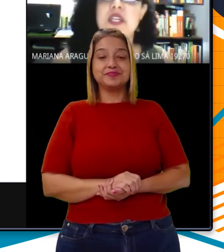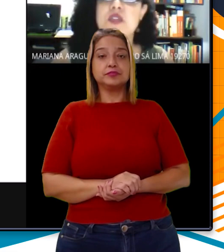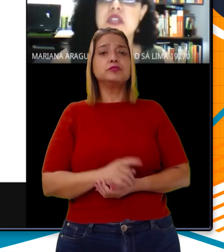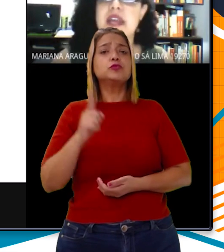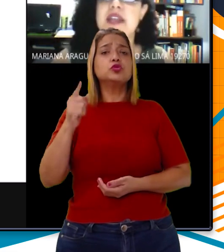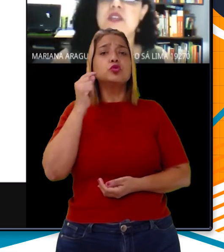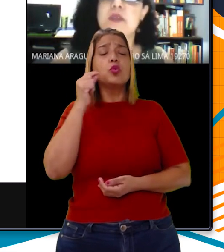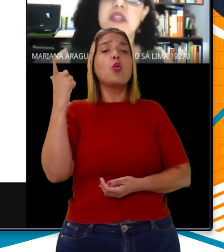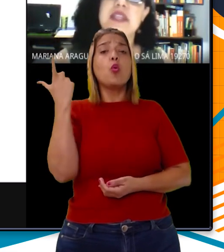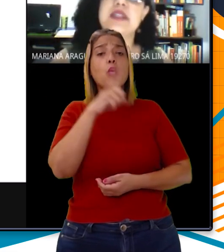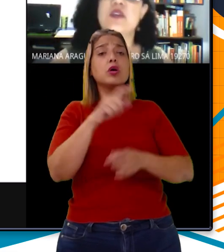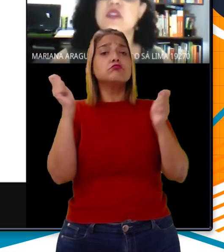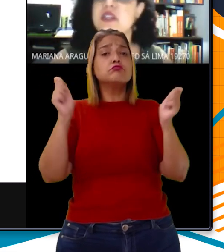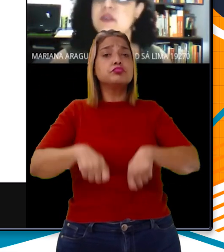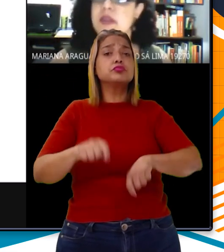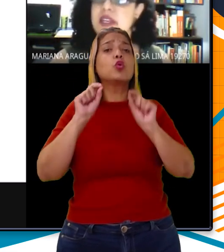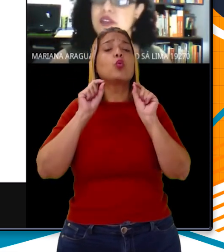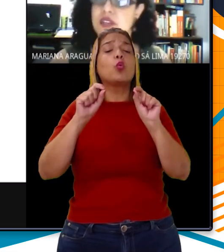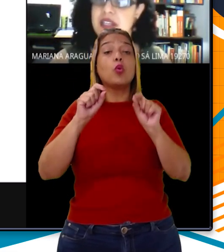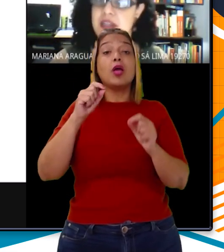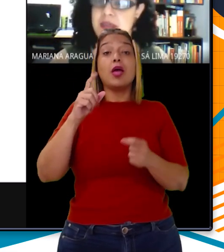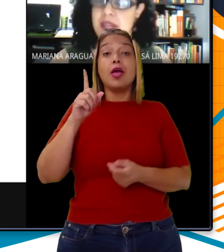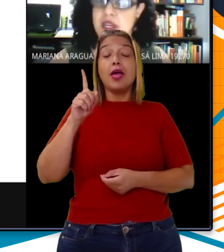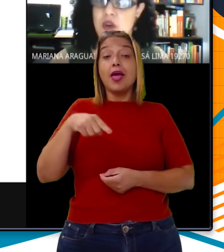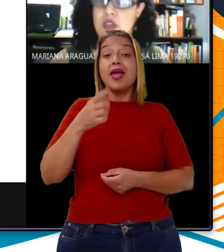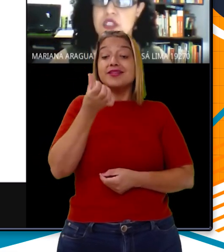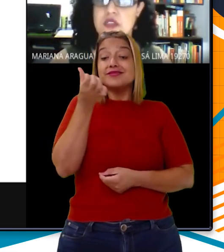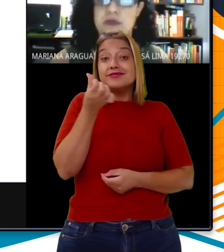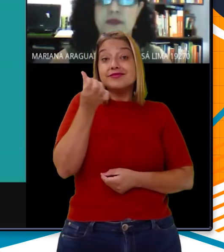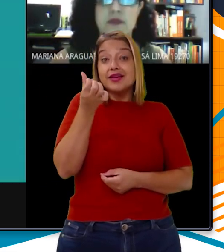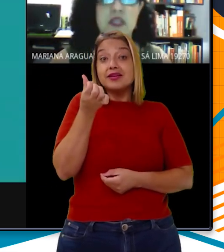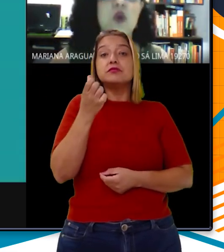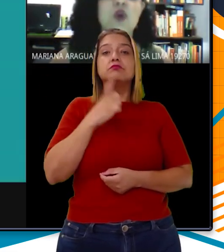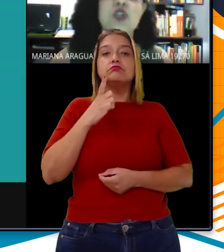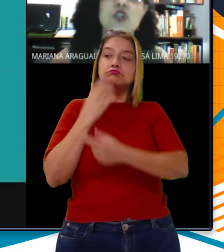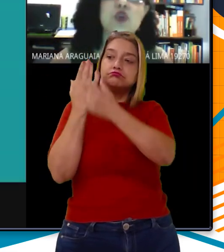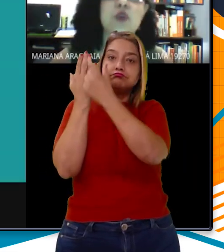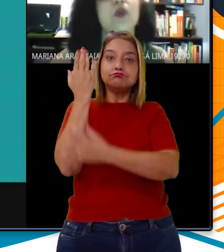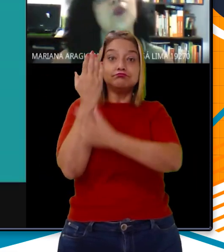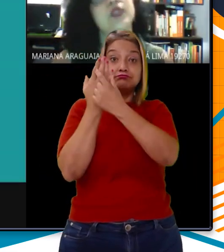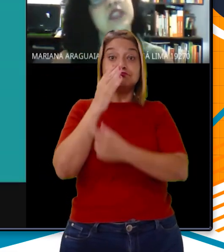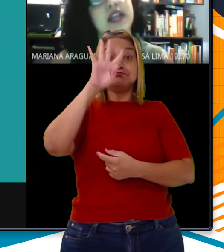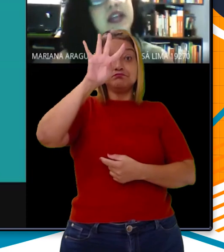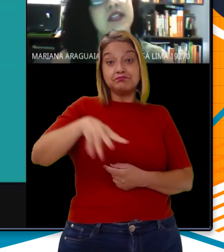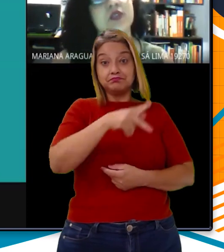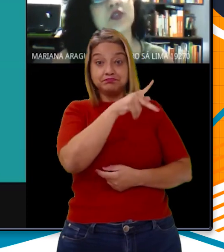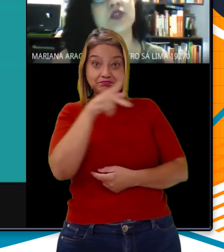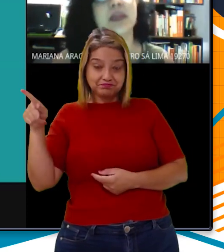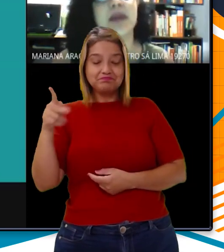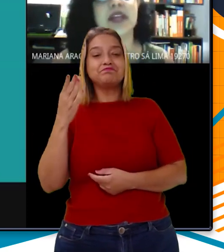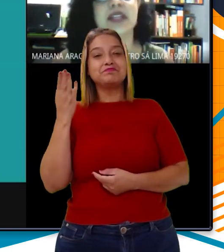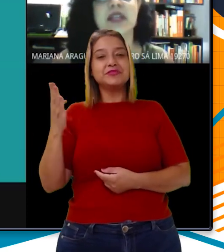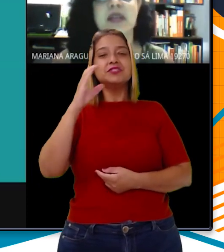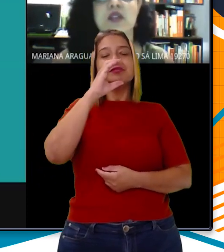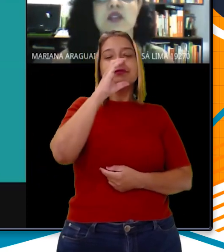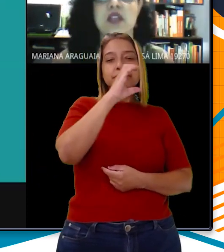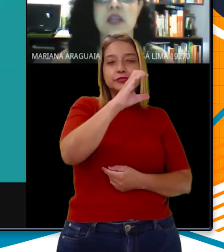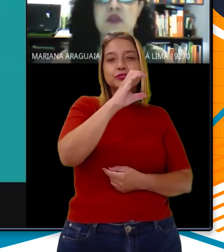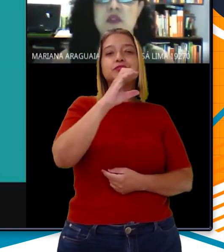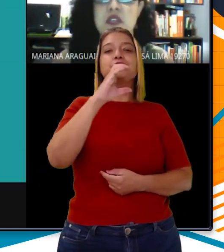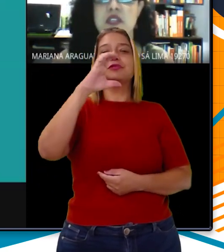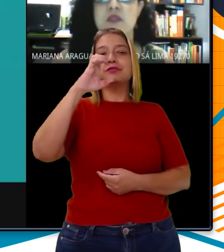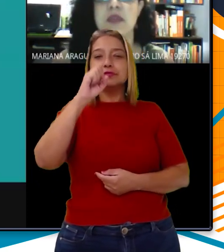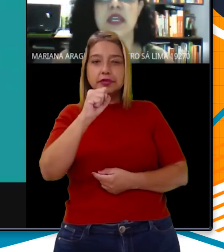juntamente com o césio, pertence ao 6º período da tabela periódica. O chumbo, o césio e os demais elementos